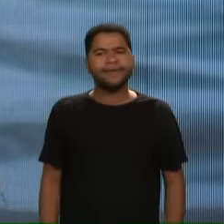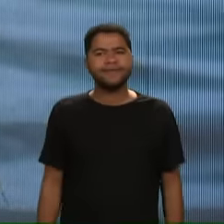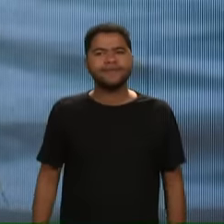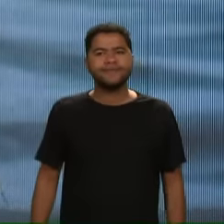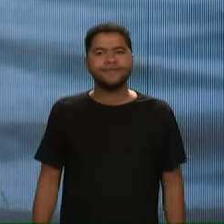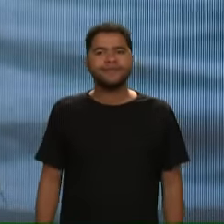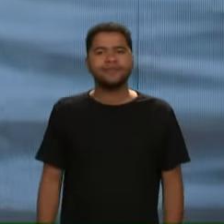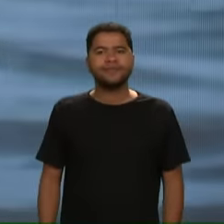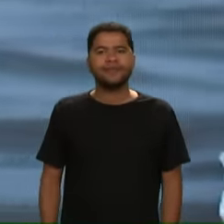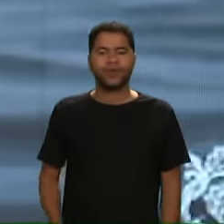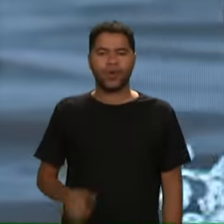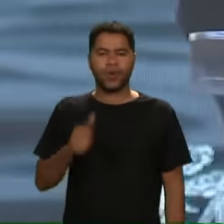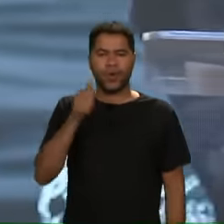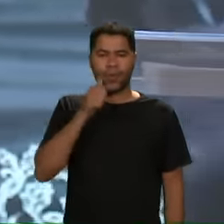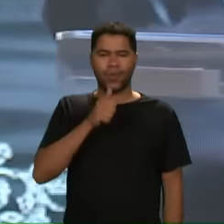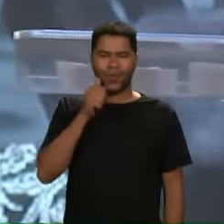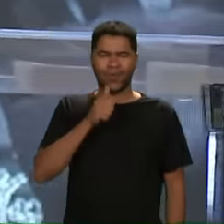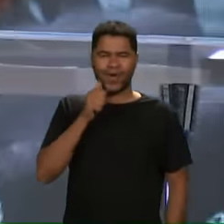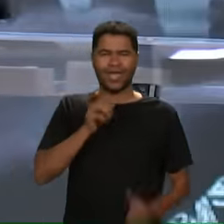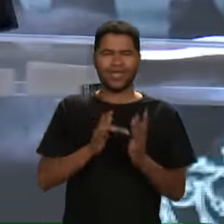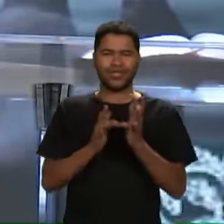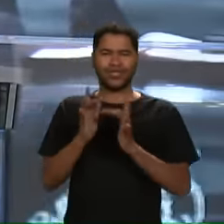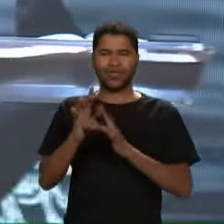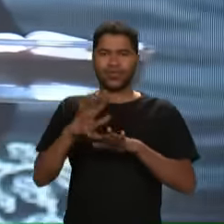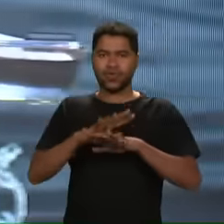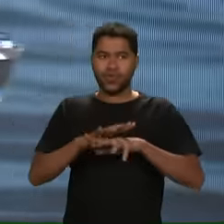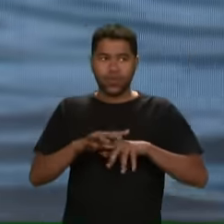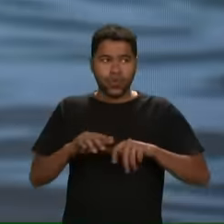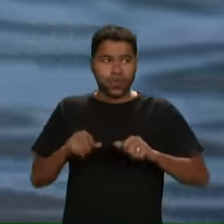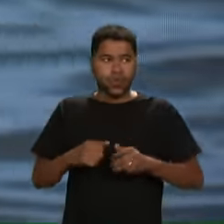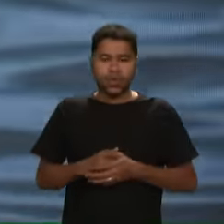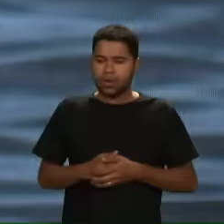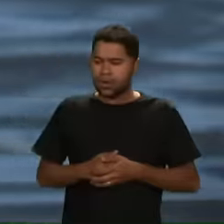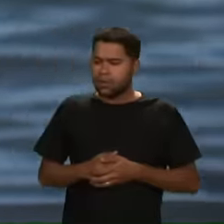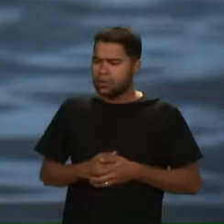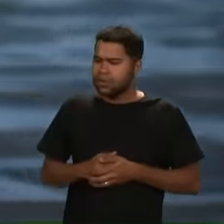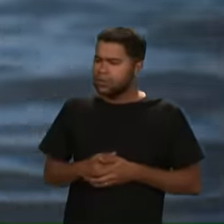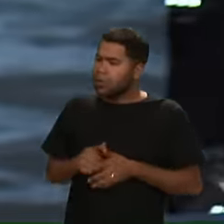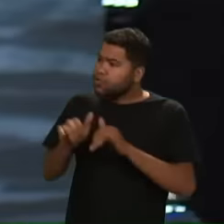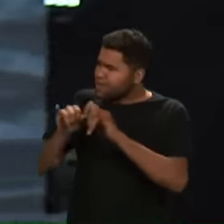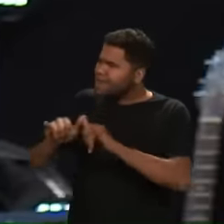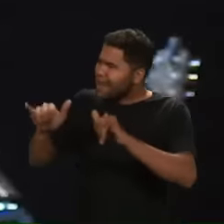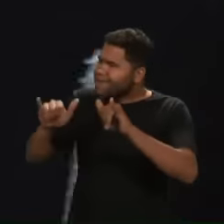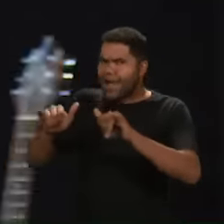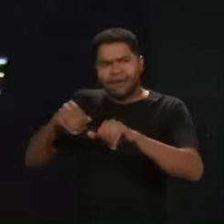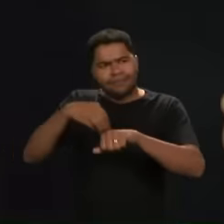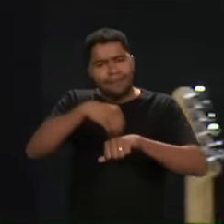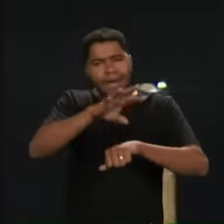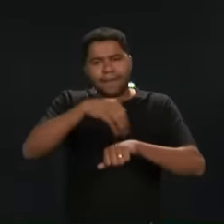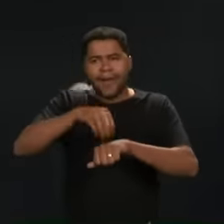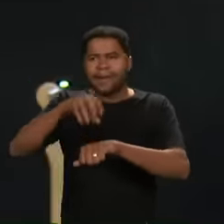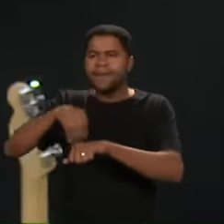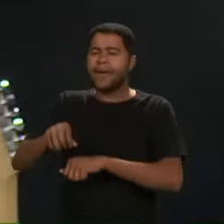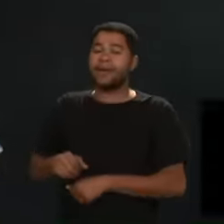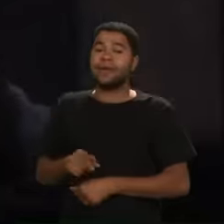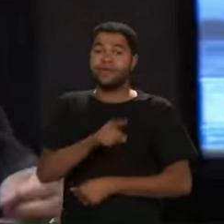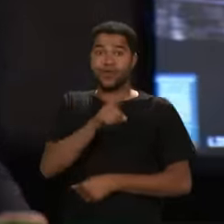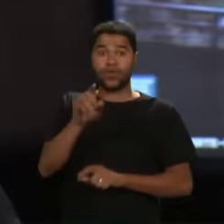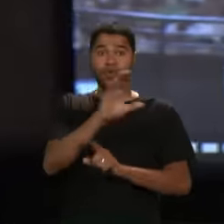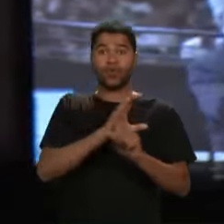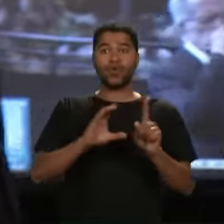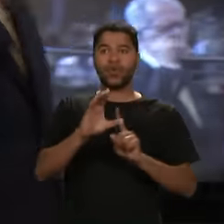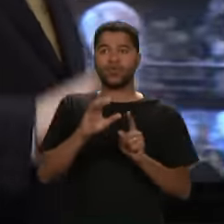Aquele Mulher Que Jesus curou Desconte para os outros Pode falar Pode falar Para todo mundo Você sai do